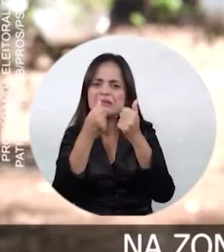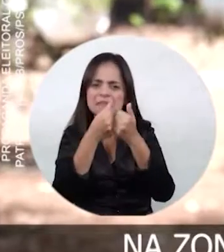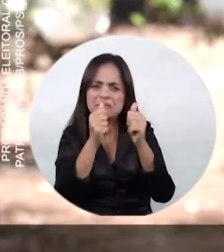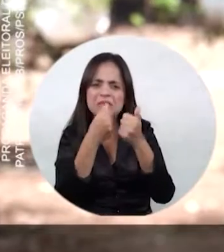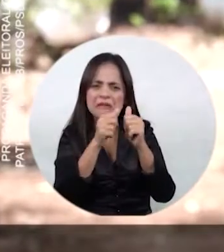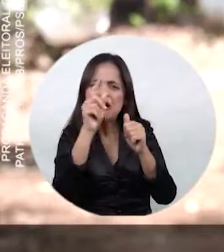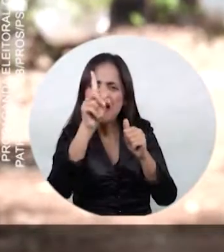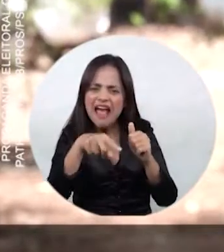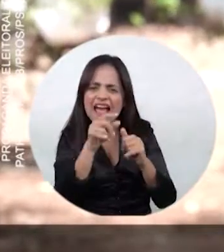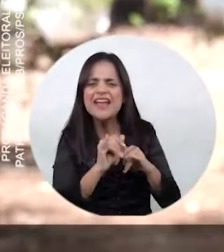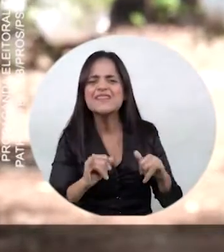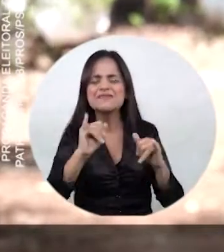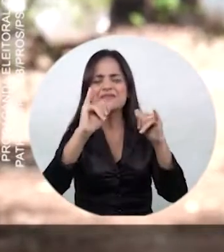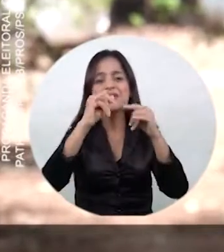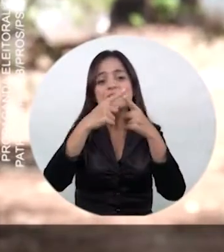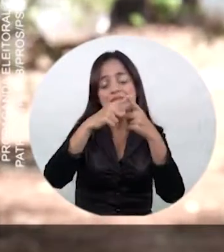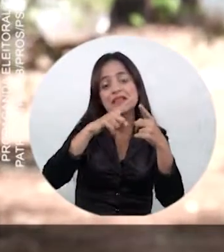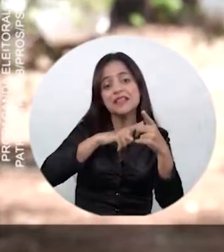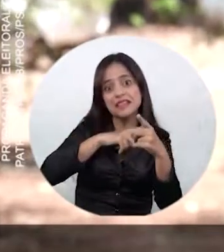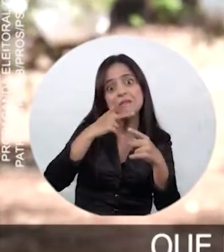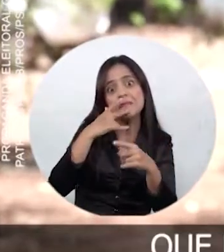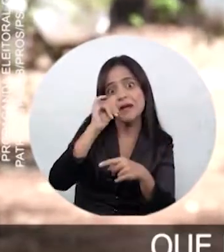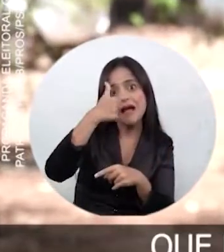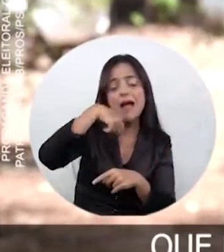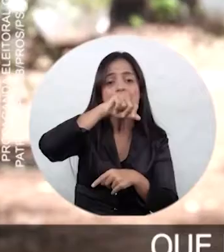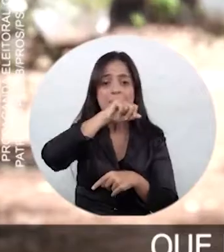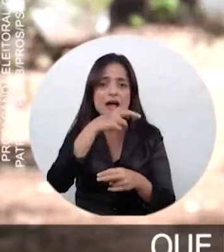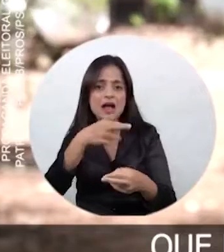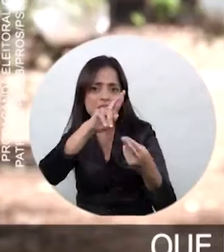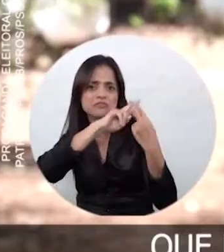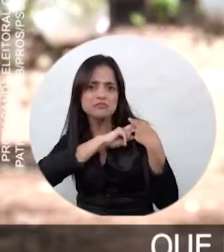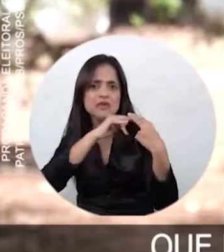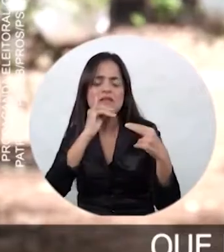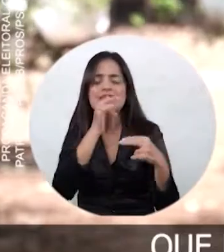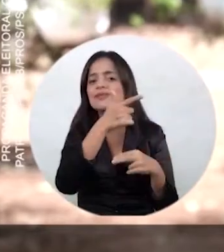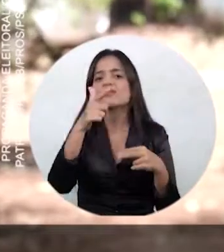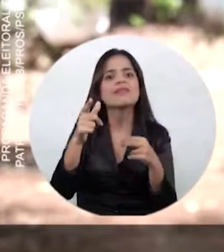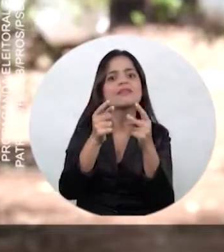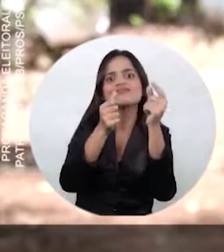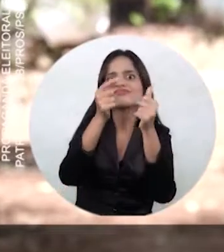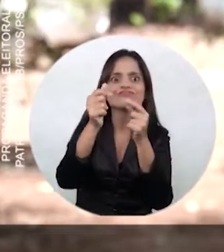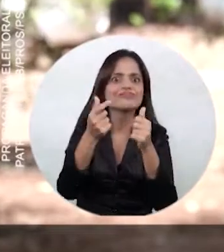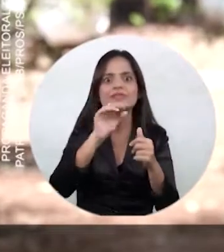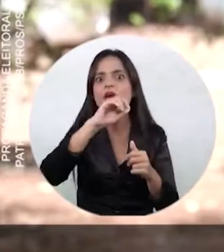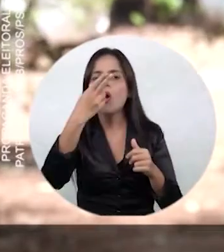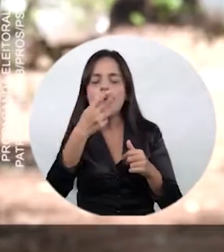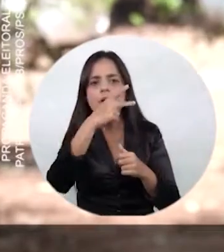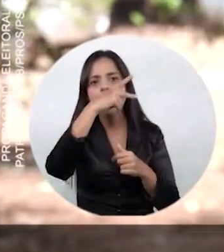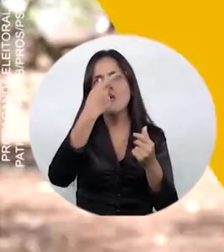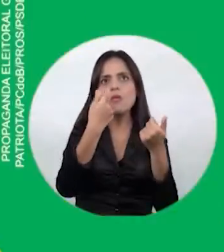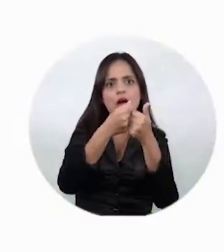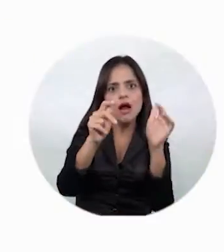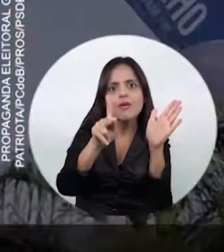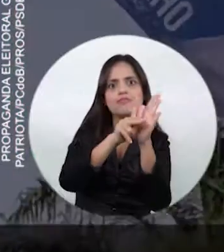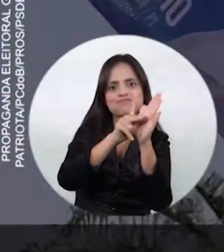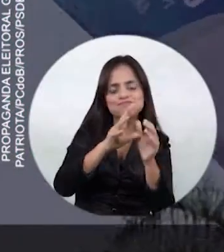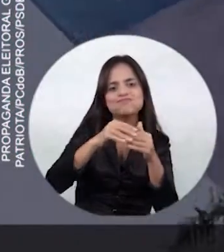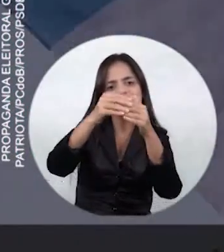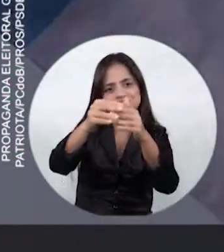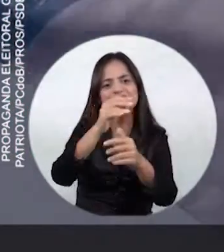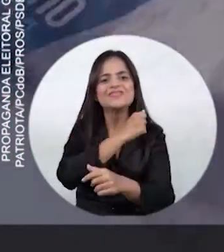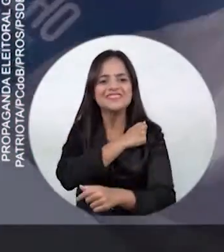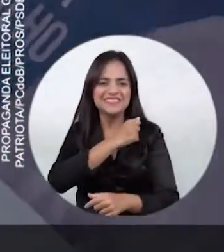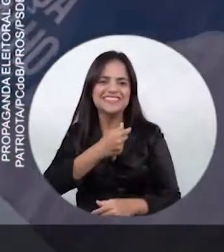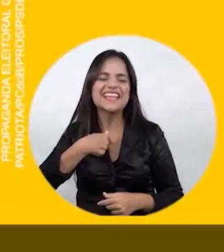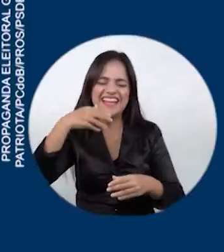importante, porque tem muitos pais, família, que não tem uma condição para poder estar levando seus filhos na escola, né? Voto